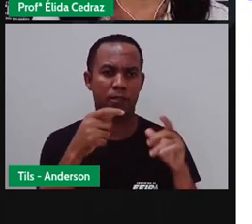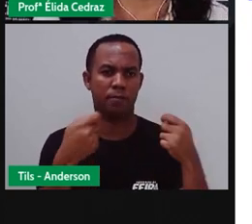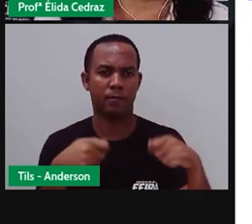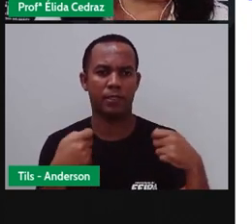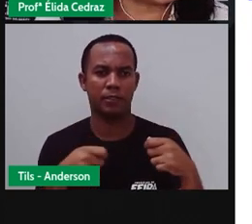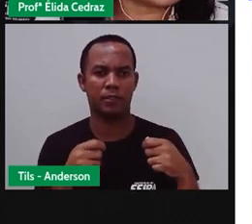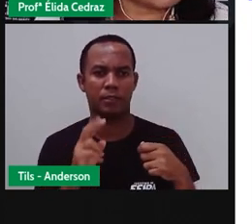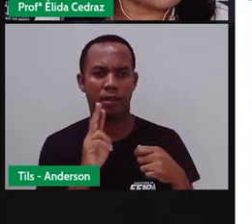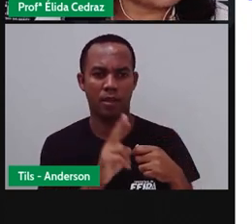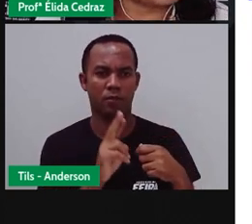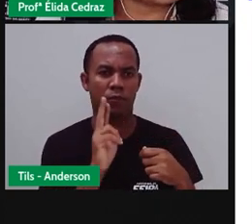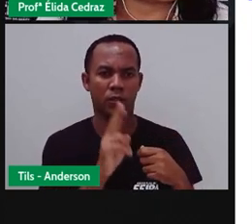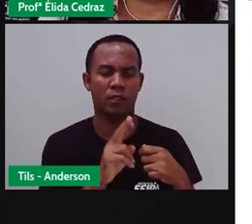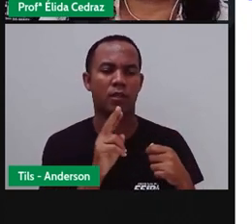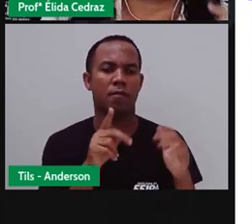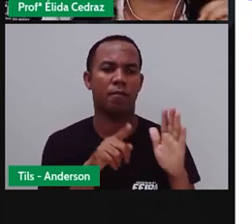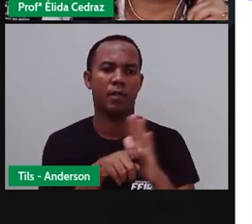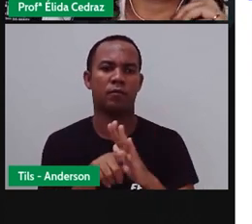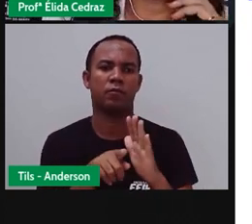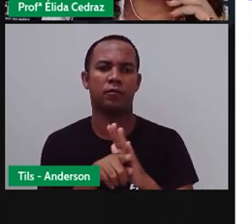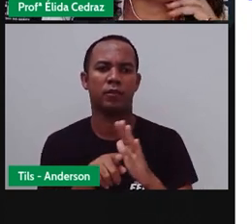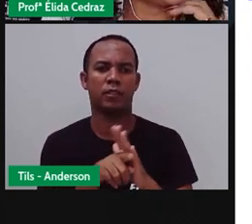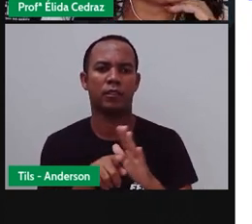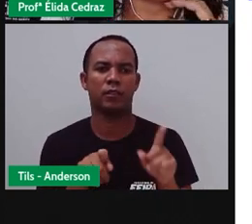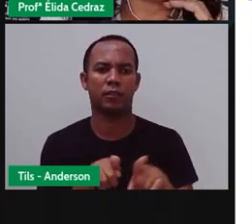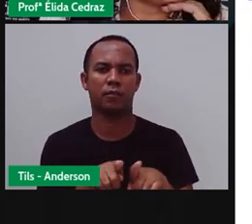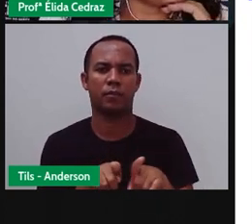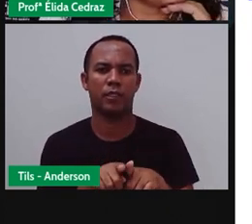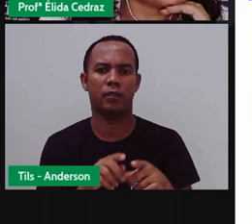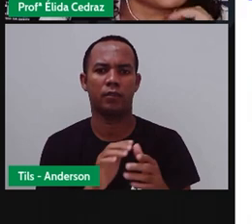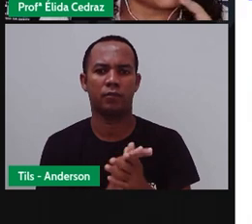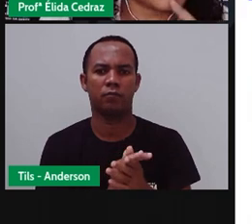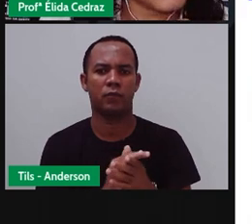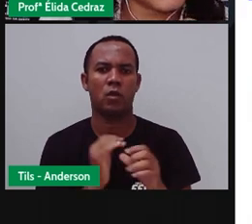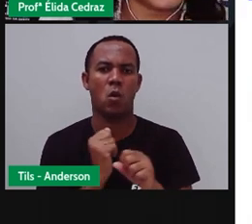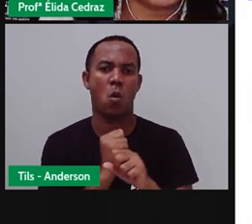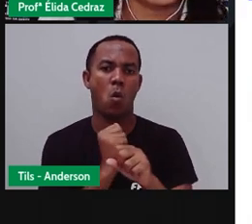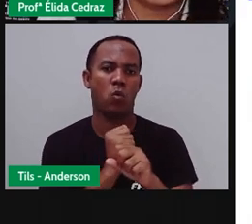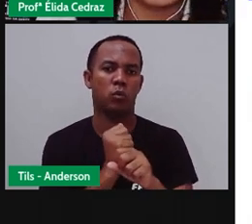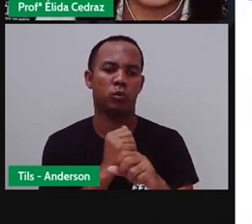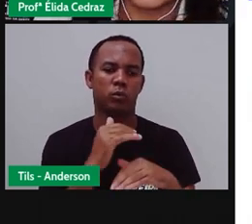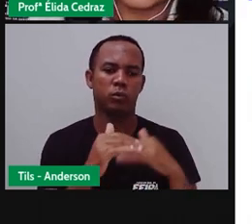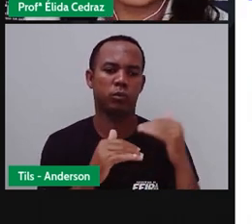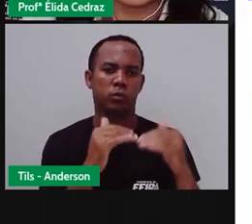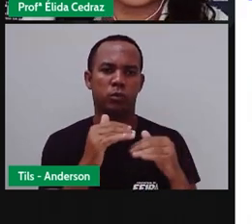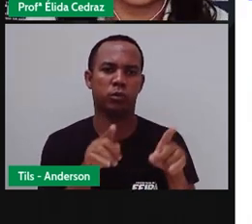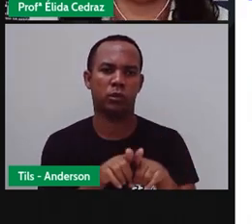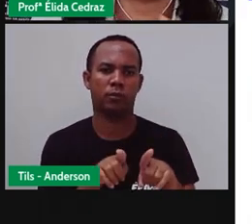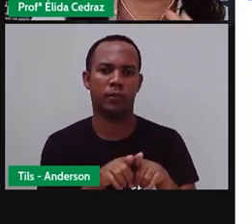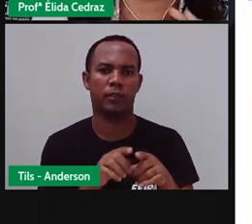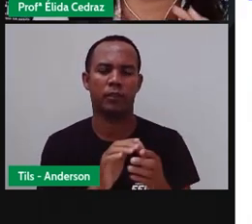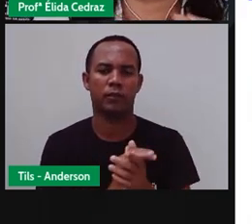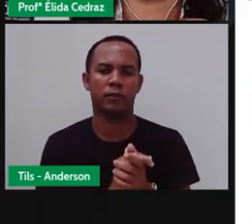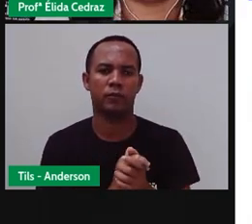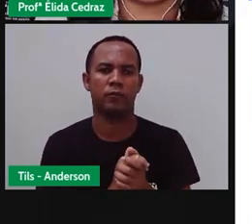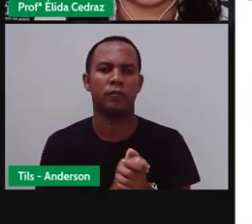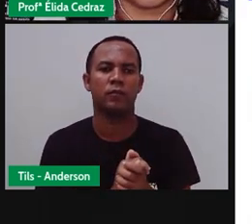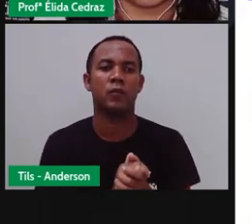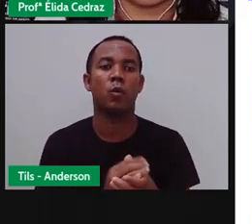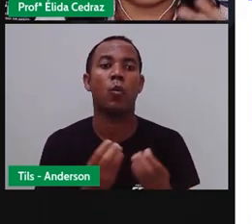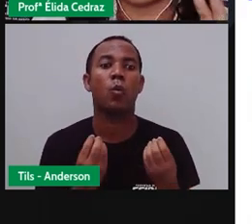responder essas perguntas enquanto estiver construindo o seu texto. Então, o que